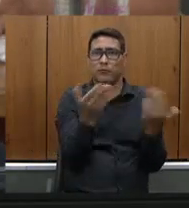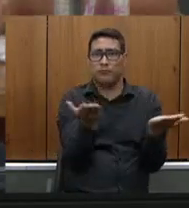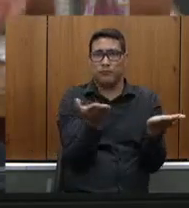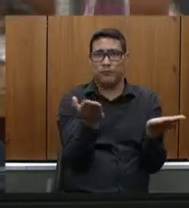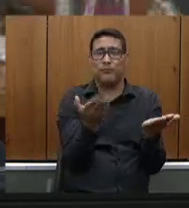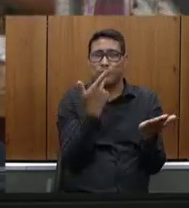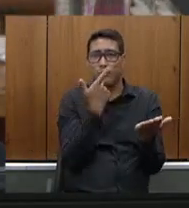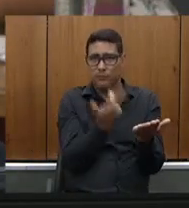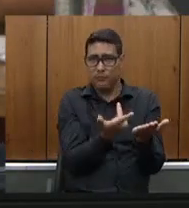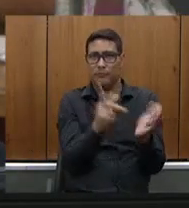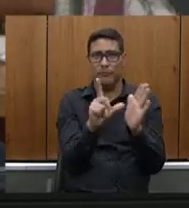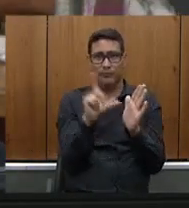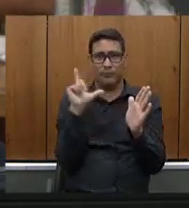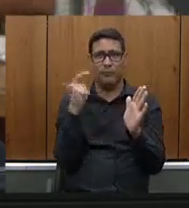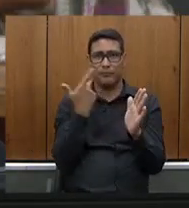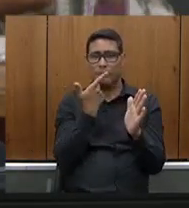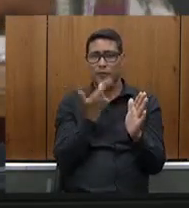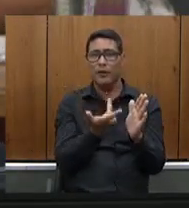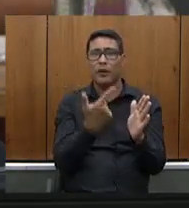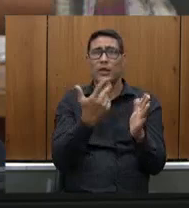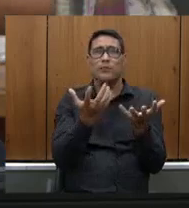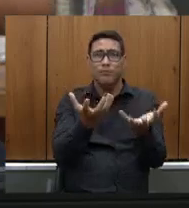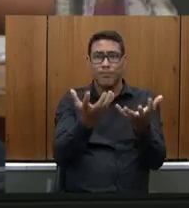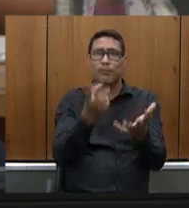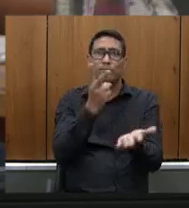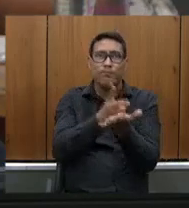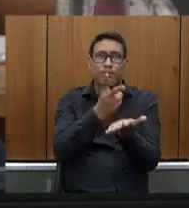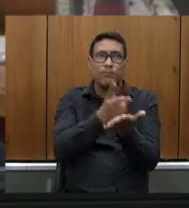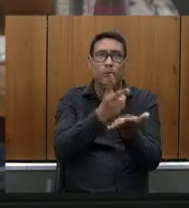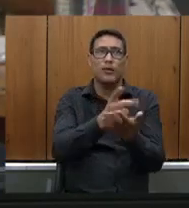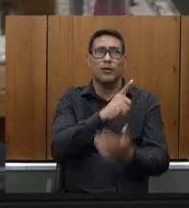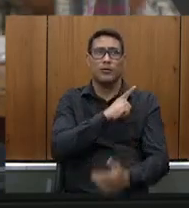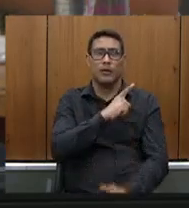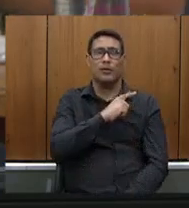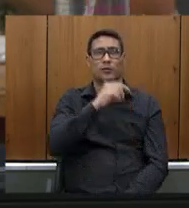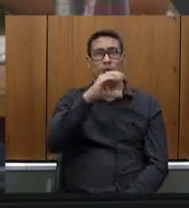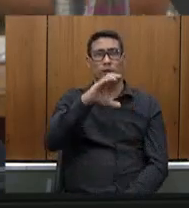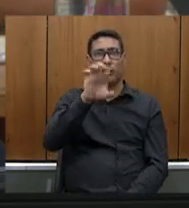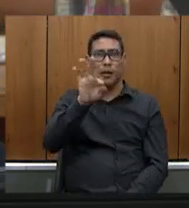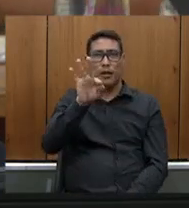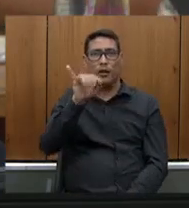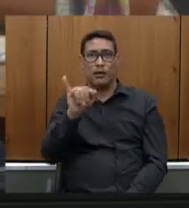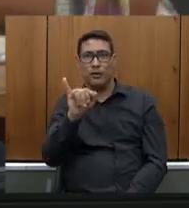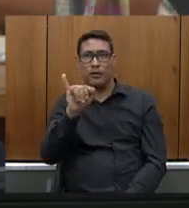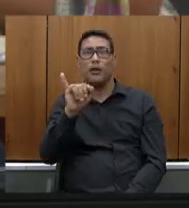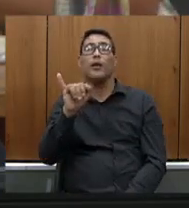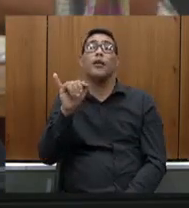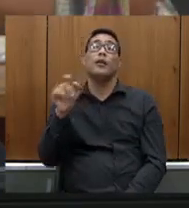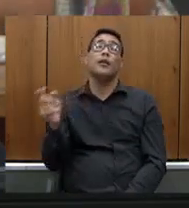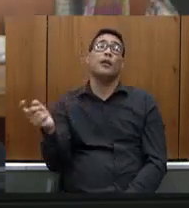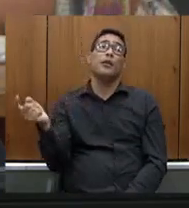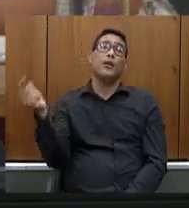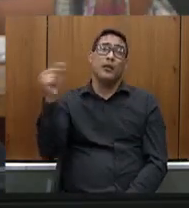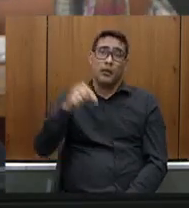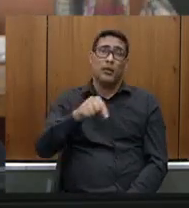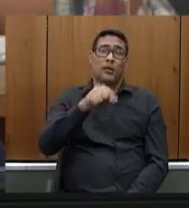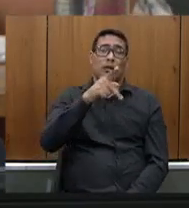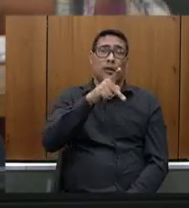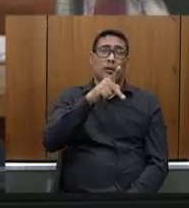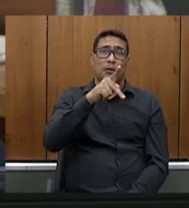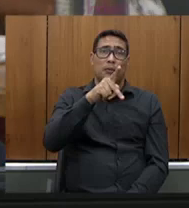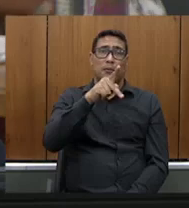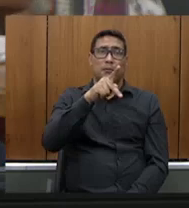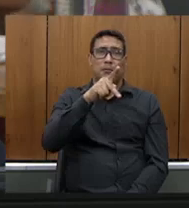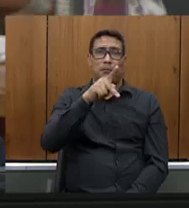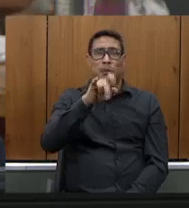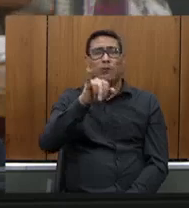citei mais cedo é que a gente continue tendo CTIs relacionados a hospitais resolutivos de alta complexidade PUI por exemplo ortopedia de